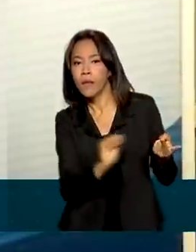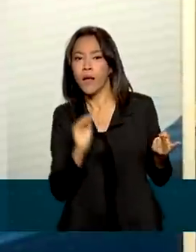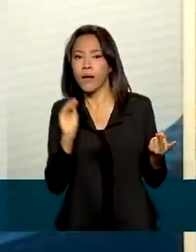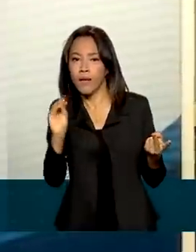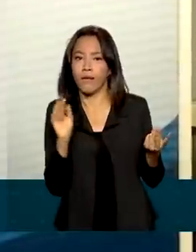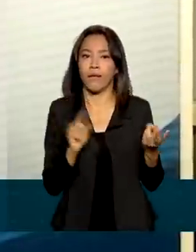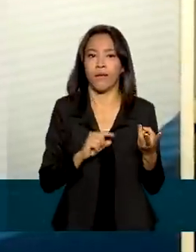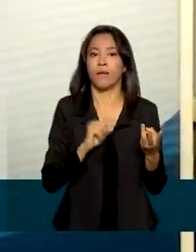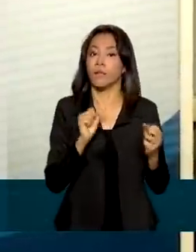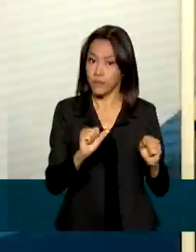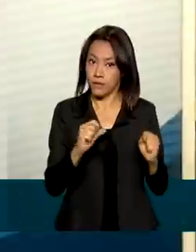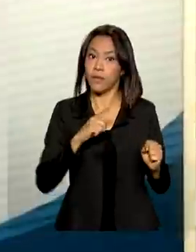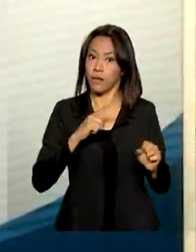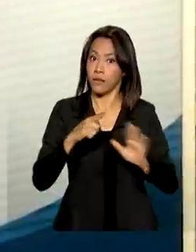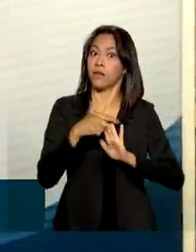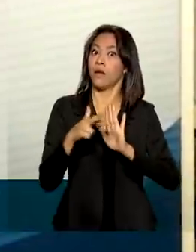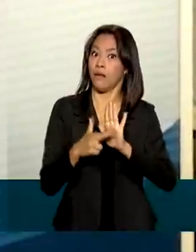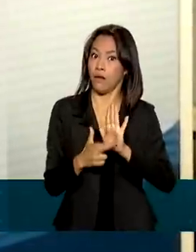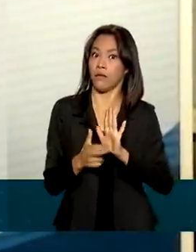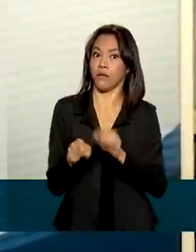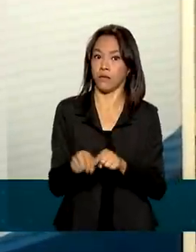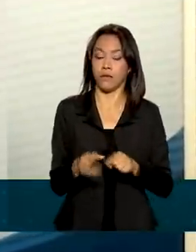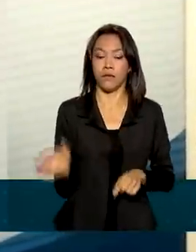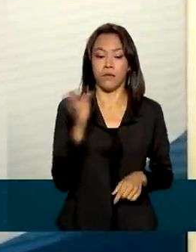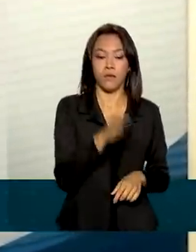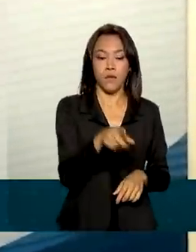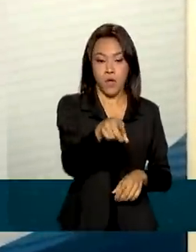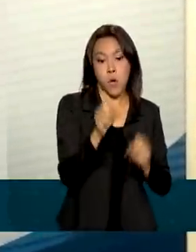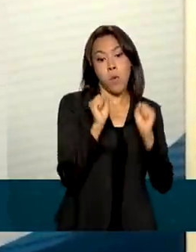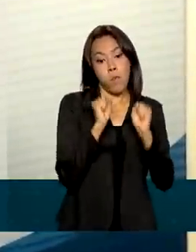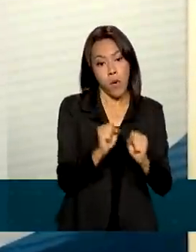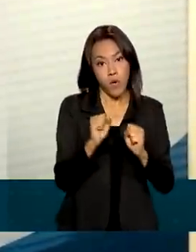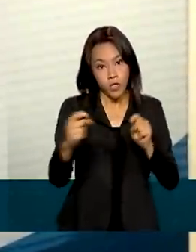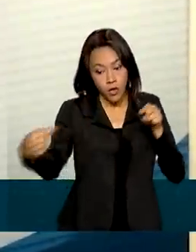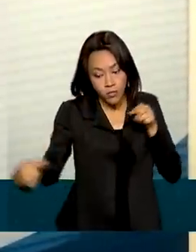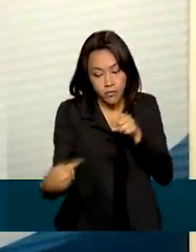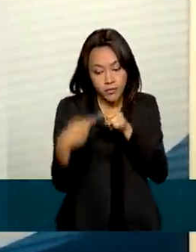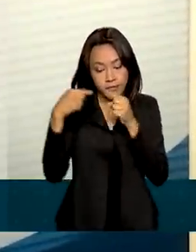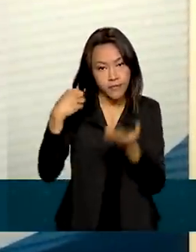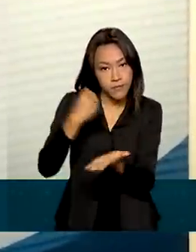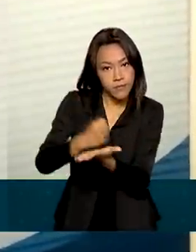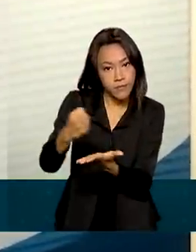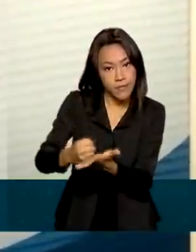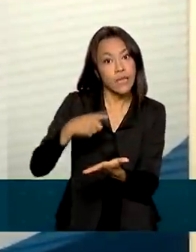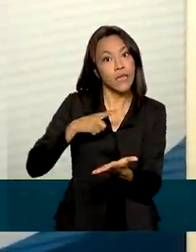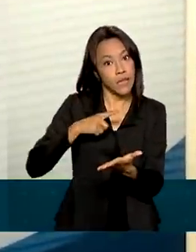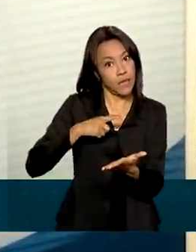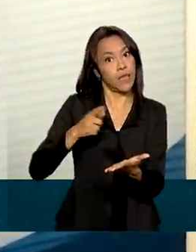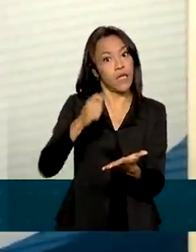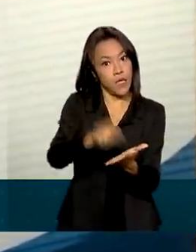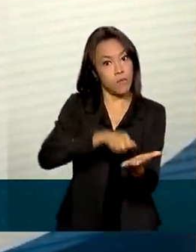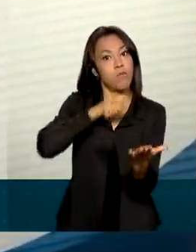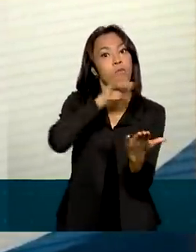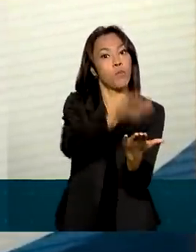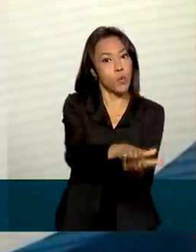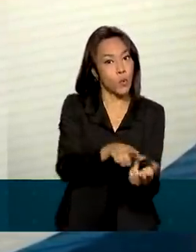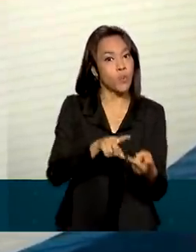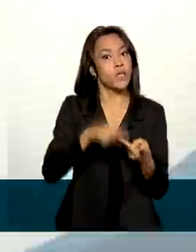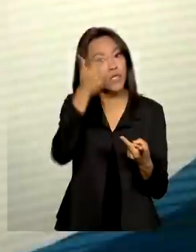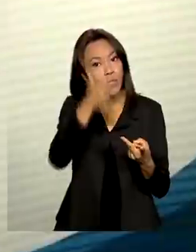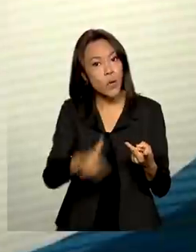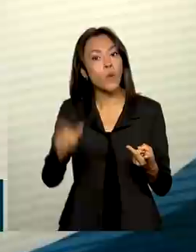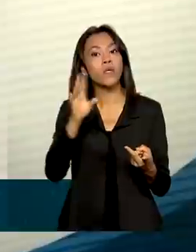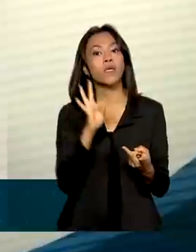Podem ser aplicados as classes contratuais, e aí nessas classes podem ter multas e outras taxas a serem